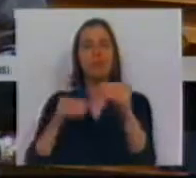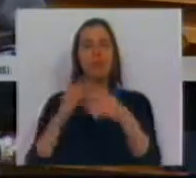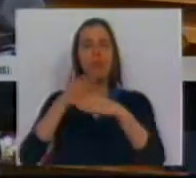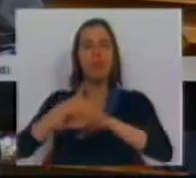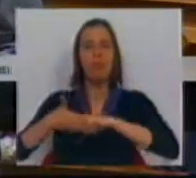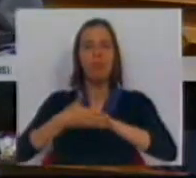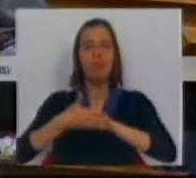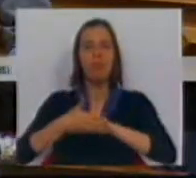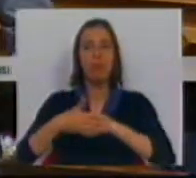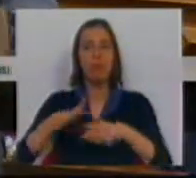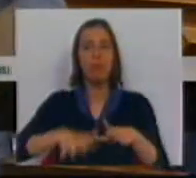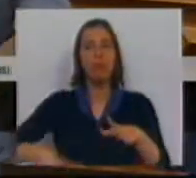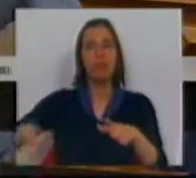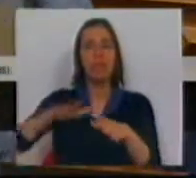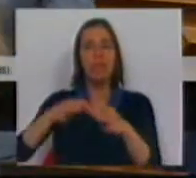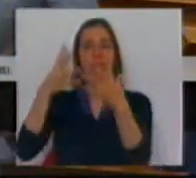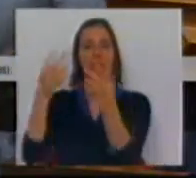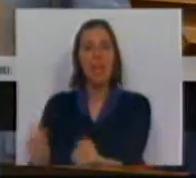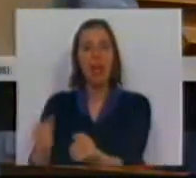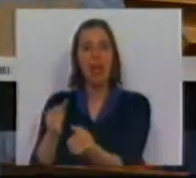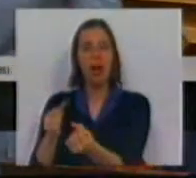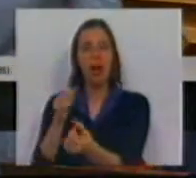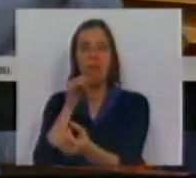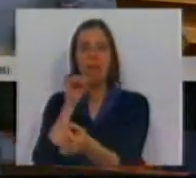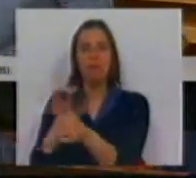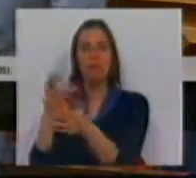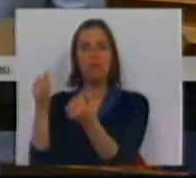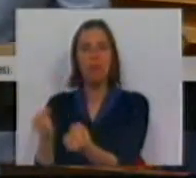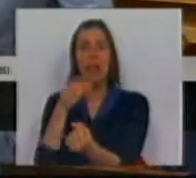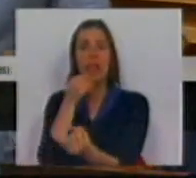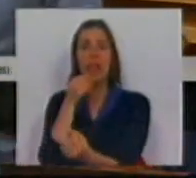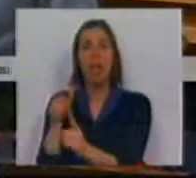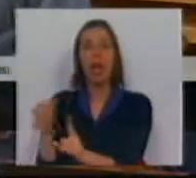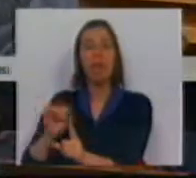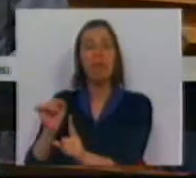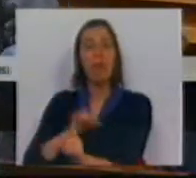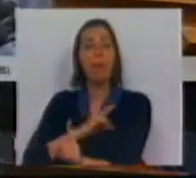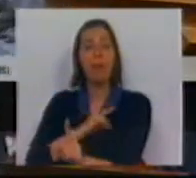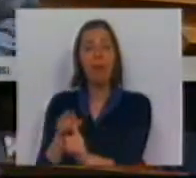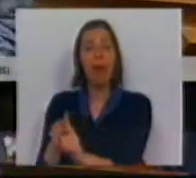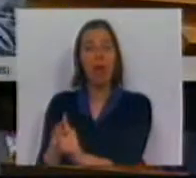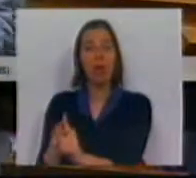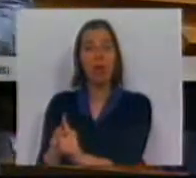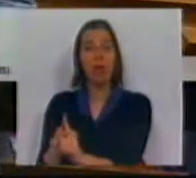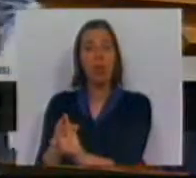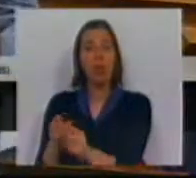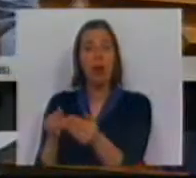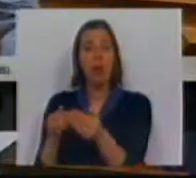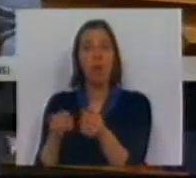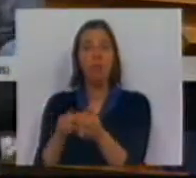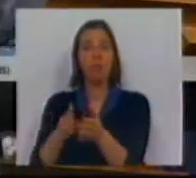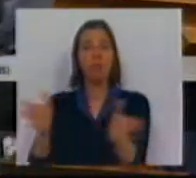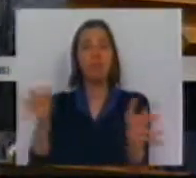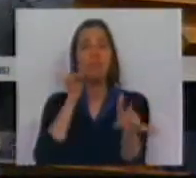nomeadamente marinas. Marinas secas que foram feitas em território que era privado e que, ao abrir para o